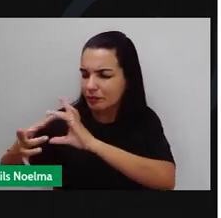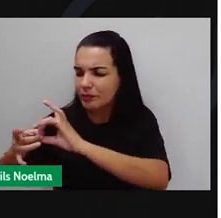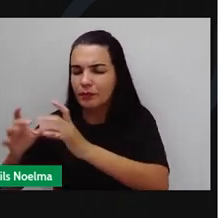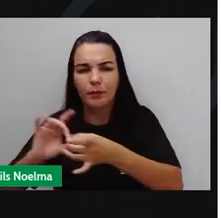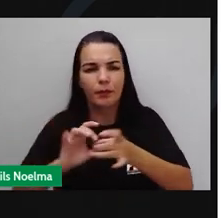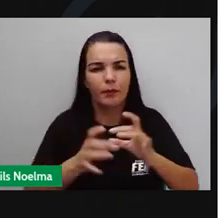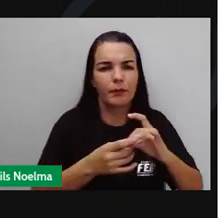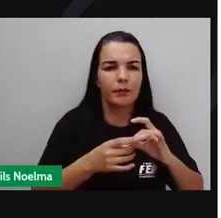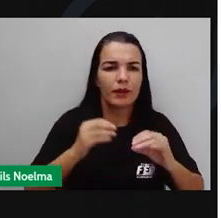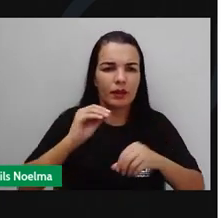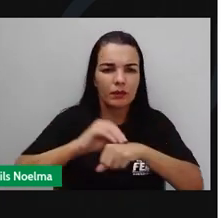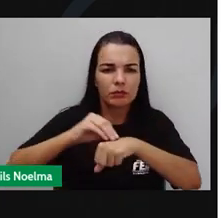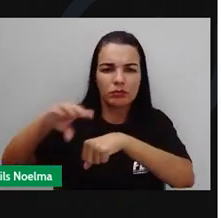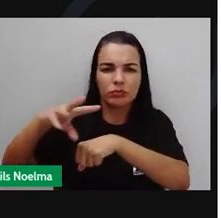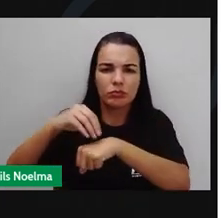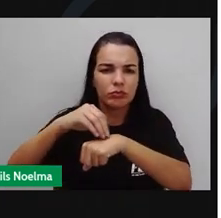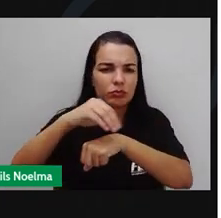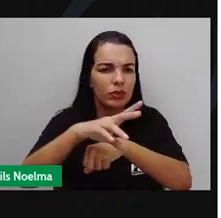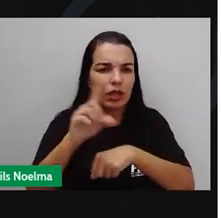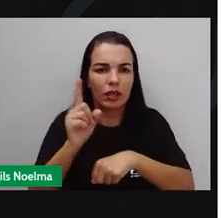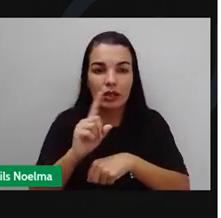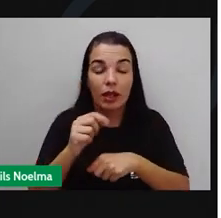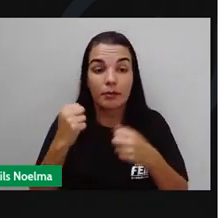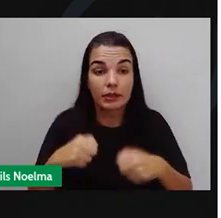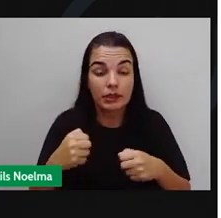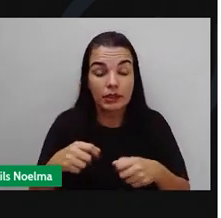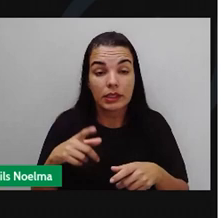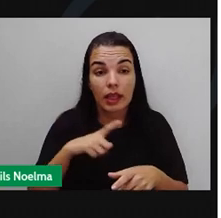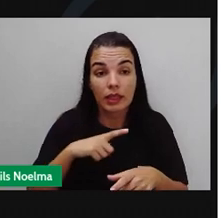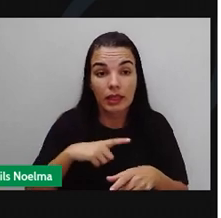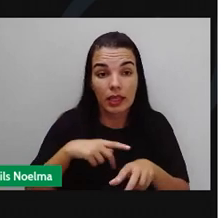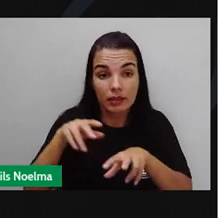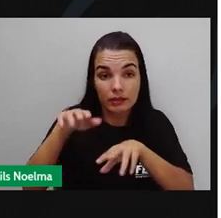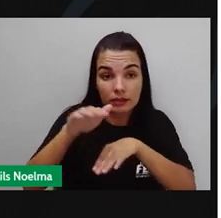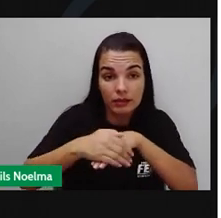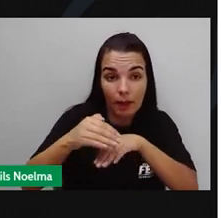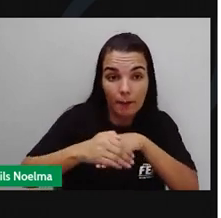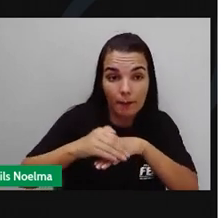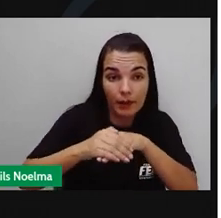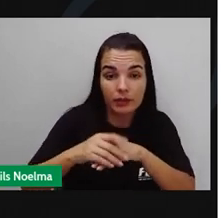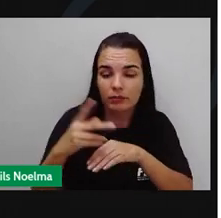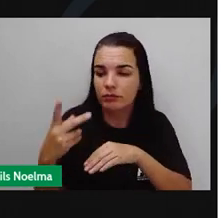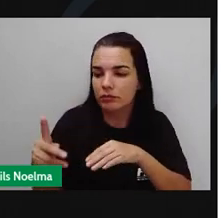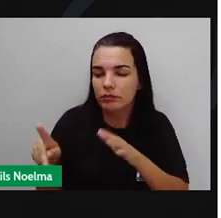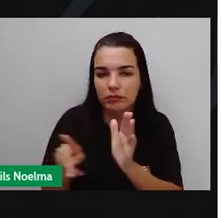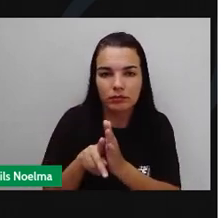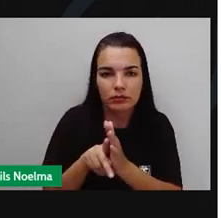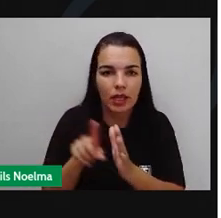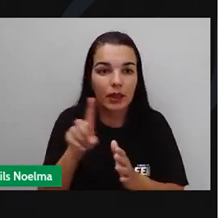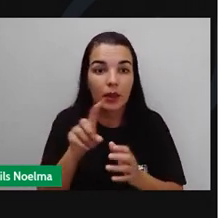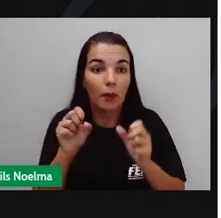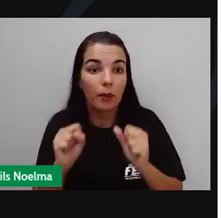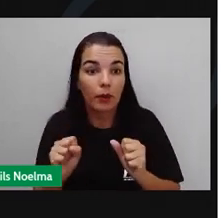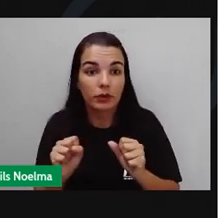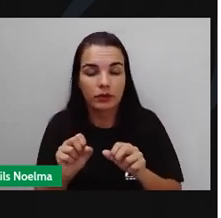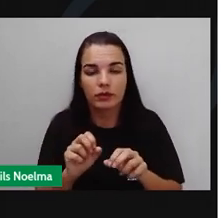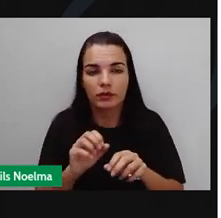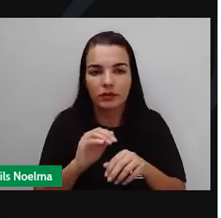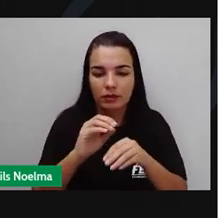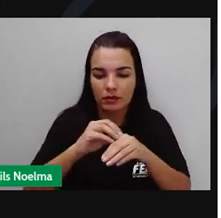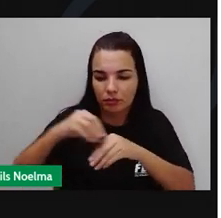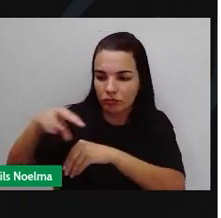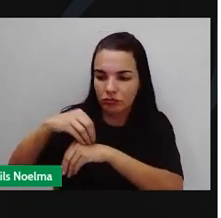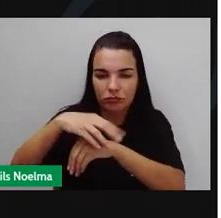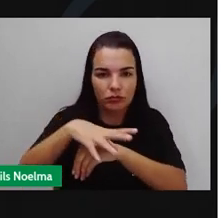úmidos e dar preferência a roupas de algodão e calçados abertos, que não retém o soar. Com essa aula você aprendeu sobre fungos e